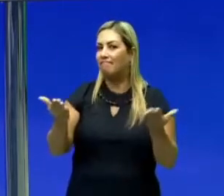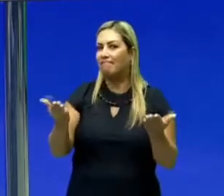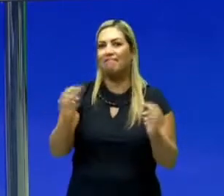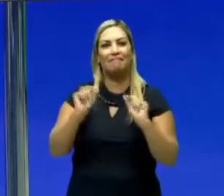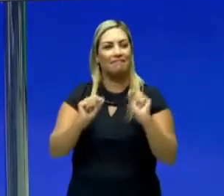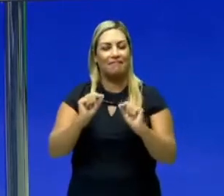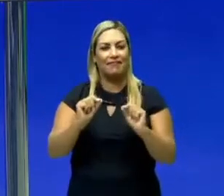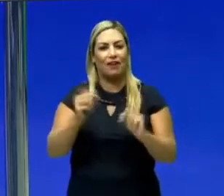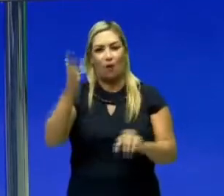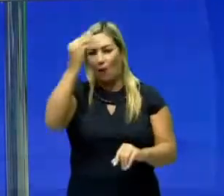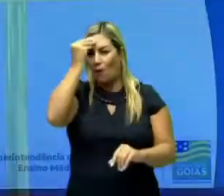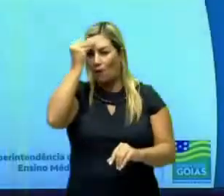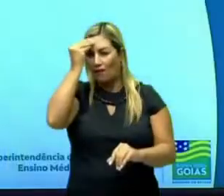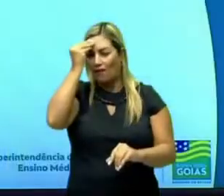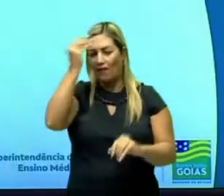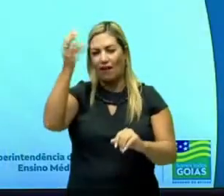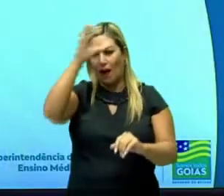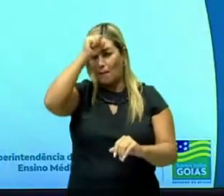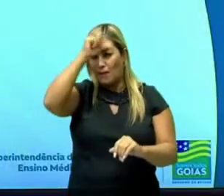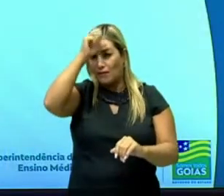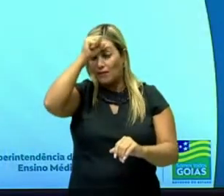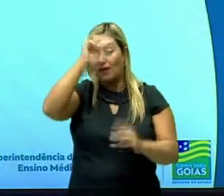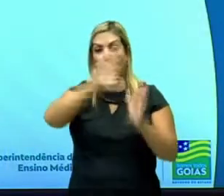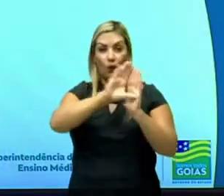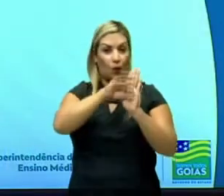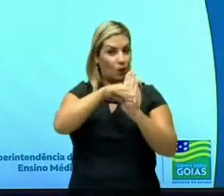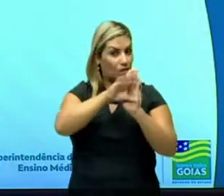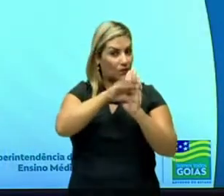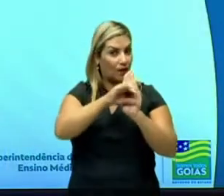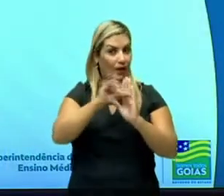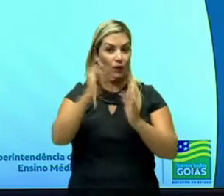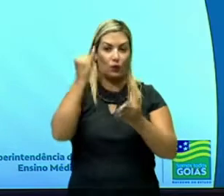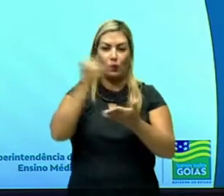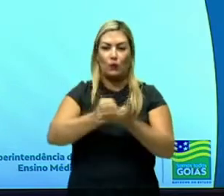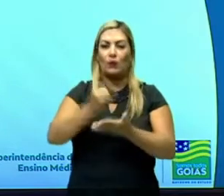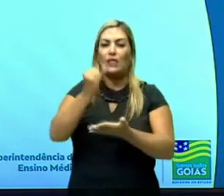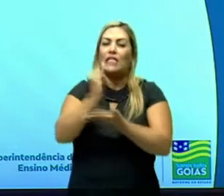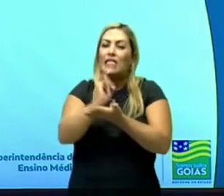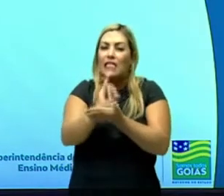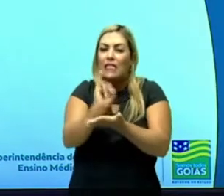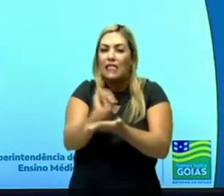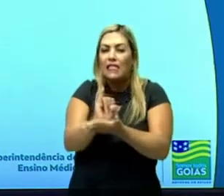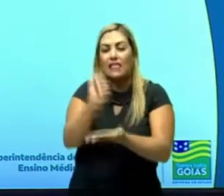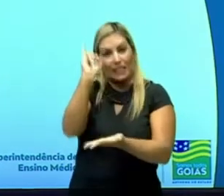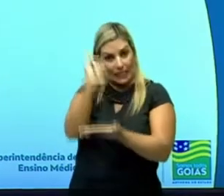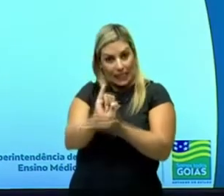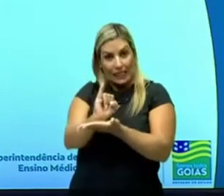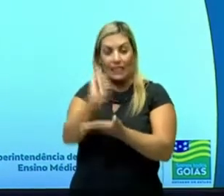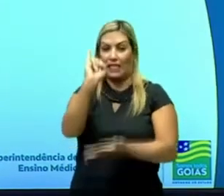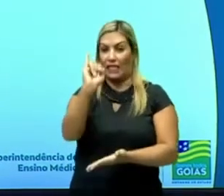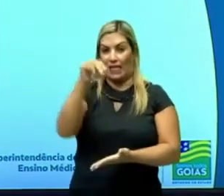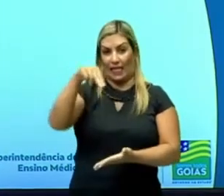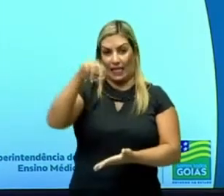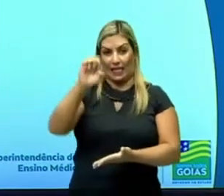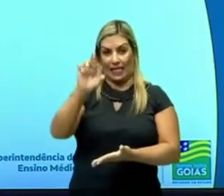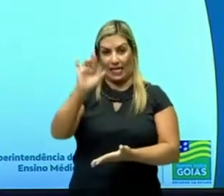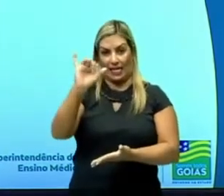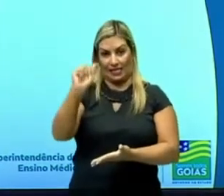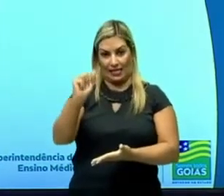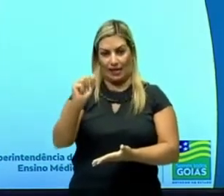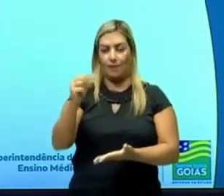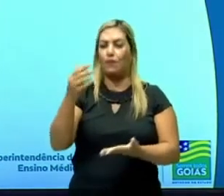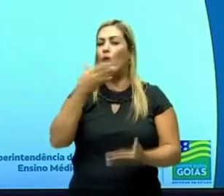é compreender o conceito de inércia, beleza? Então vamos lá. Quando Newton